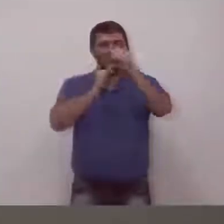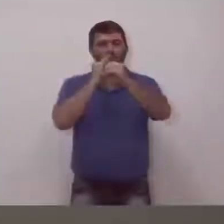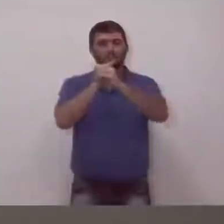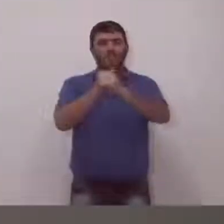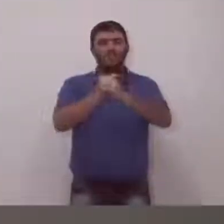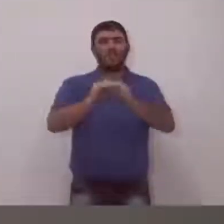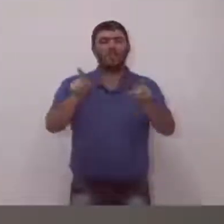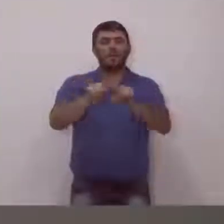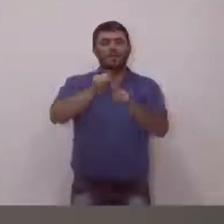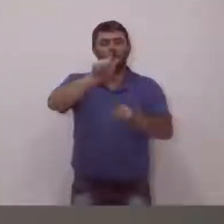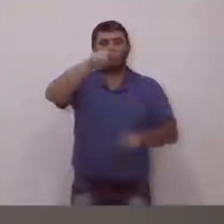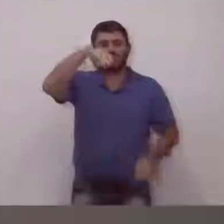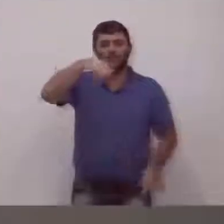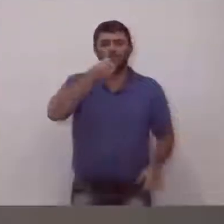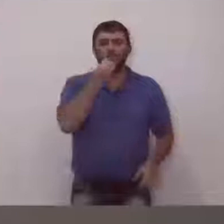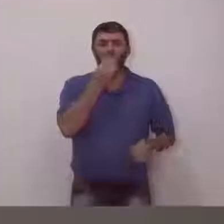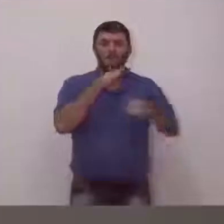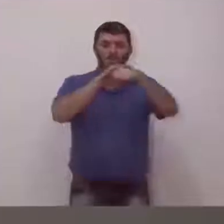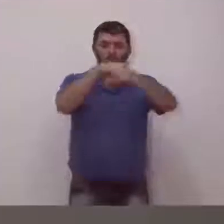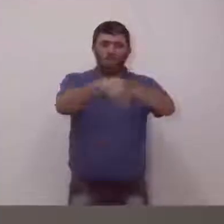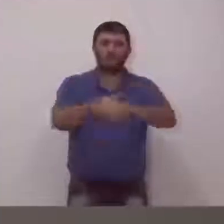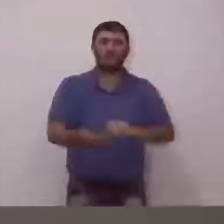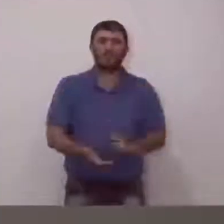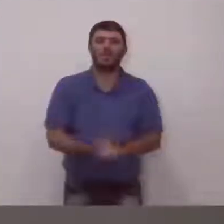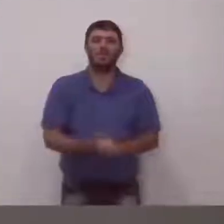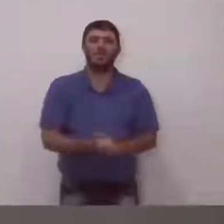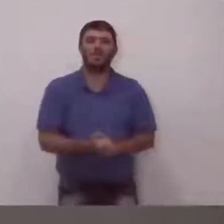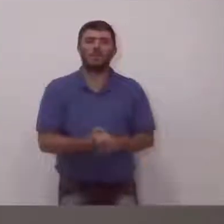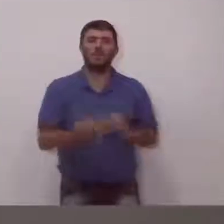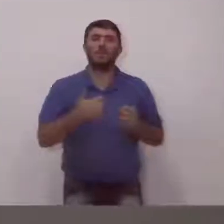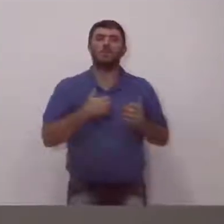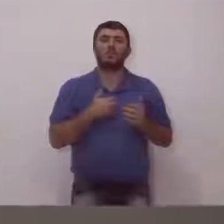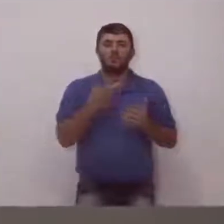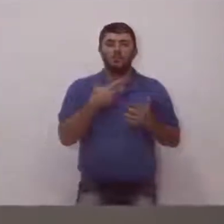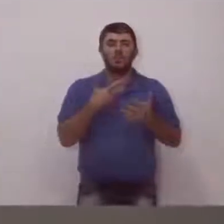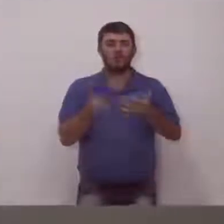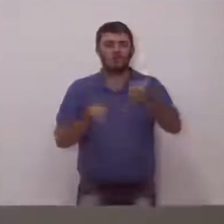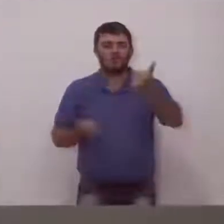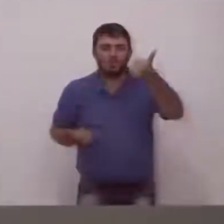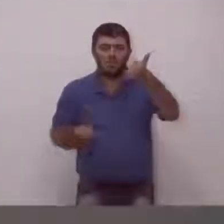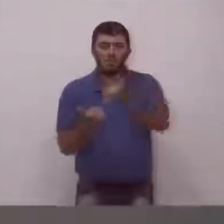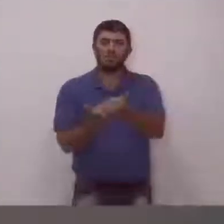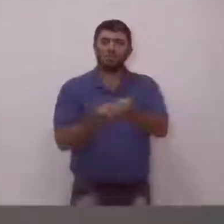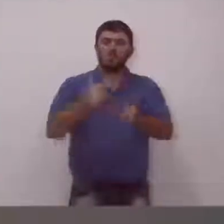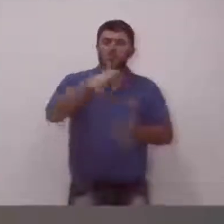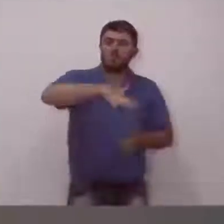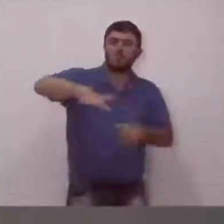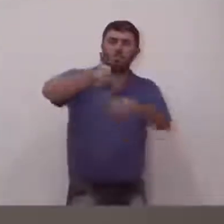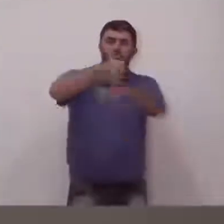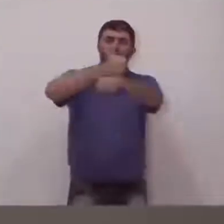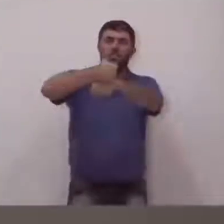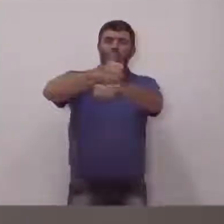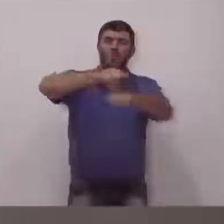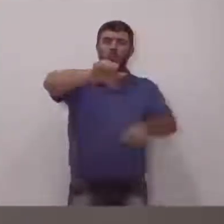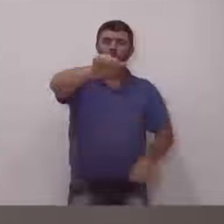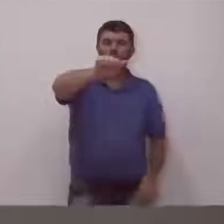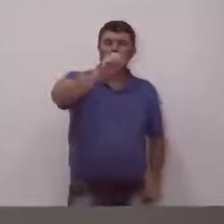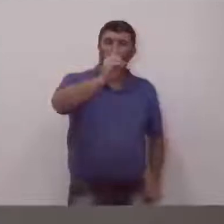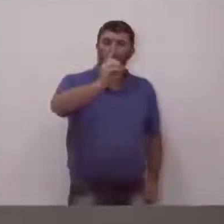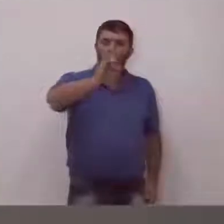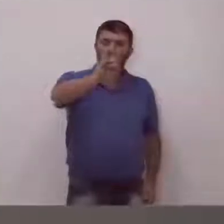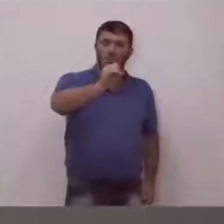Primeiro, eu quero enfatizar também o apoio a auxiliares, acho que todos os vereadores que passaram aqui já deixaram